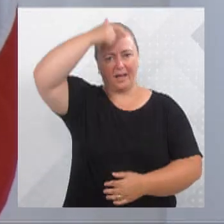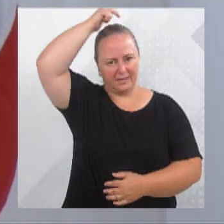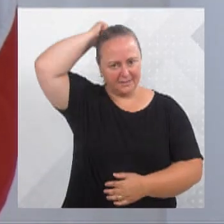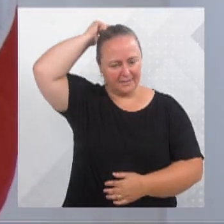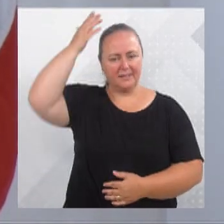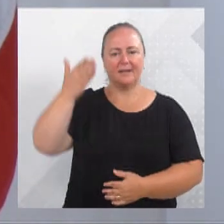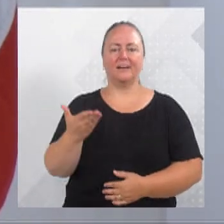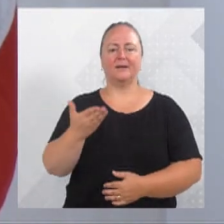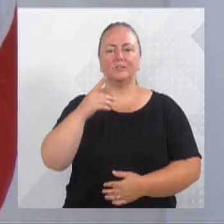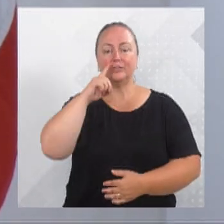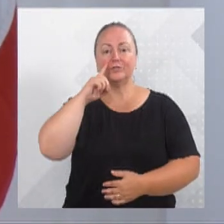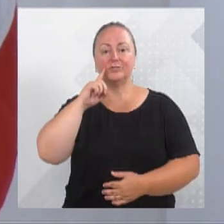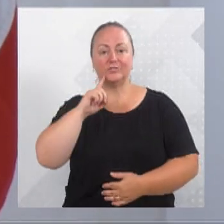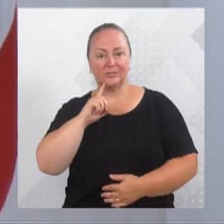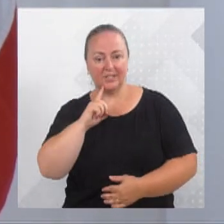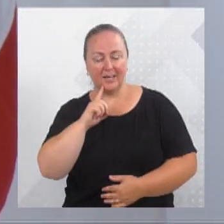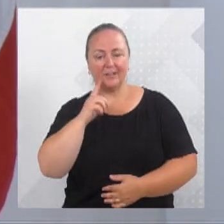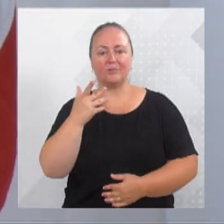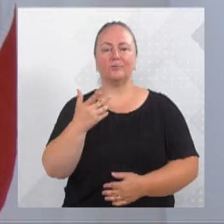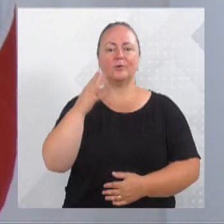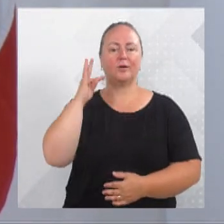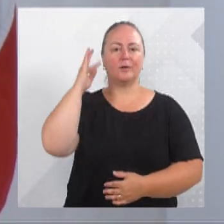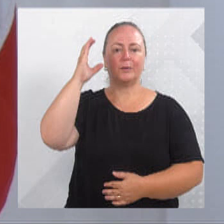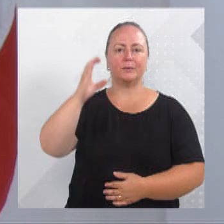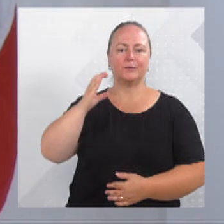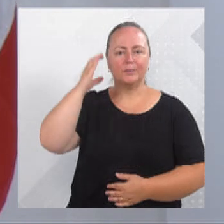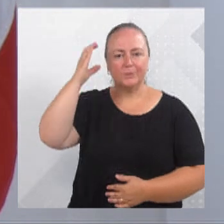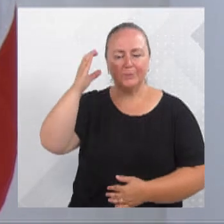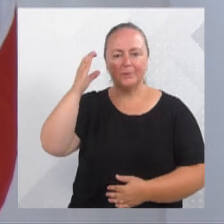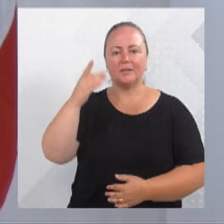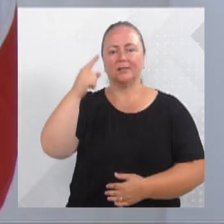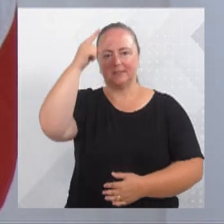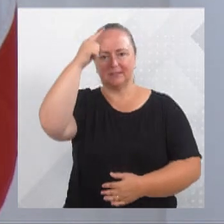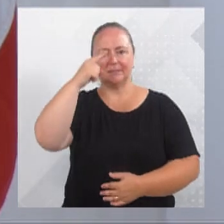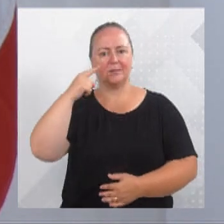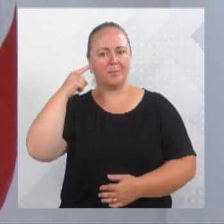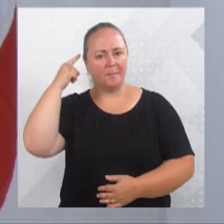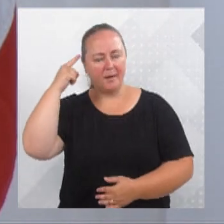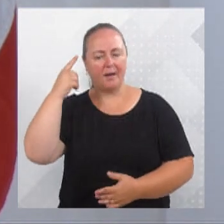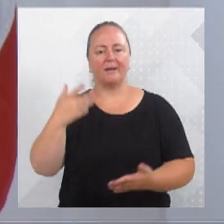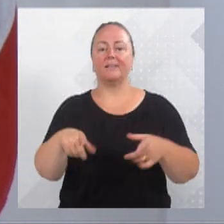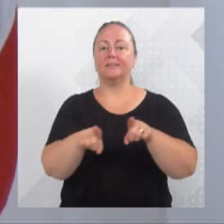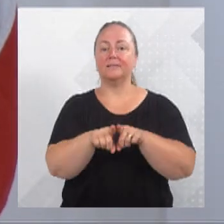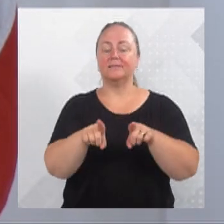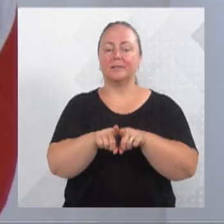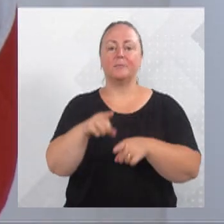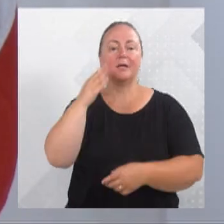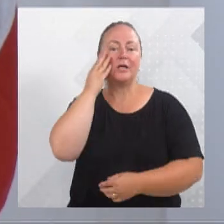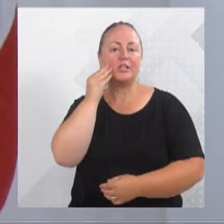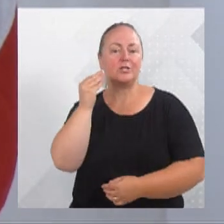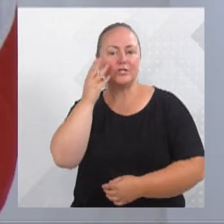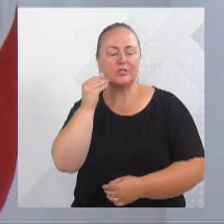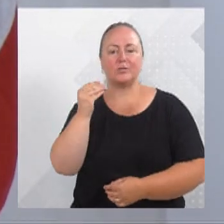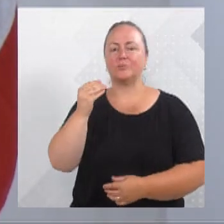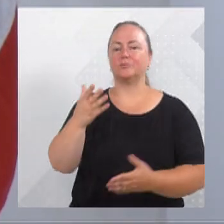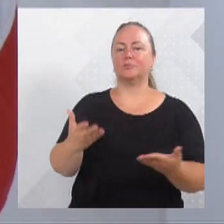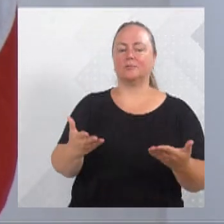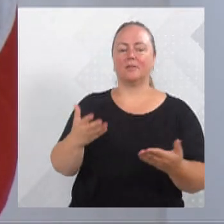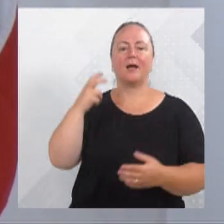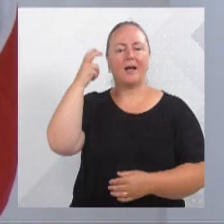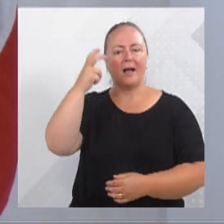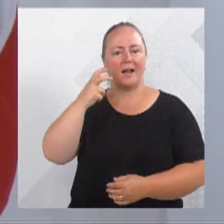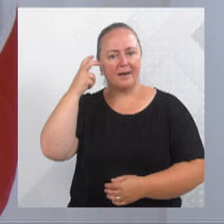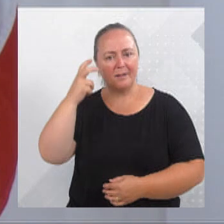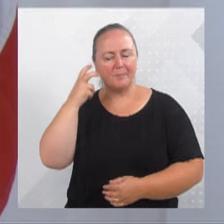vereador Diego Nazato, vereador Tuca, vereadora Silmara, também o vereador Gilson, vereador Alemão, vereador João Beltrame,